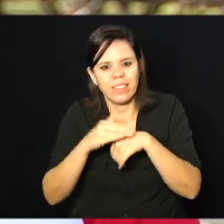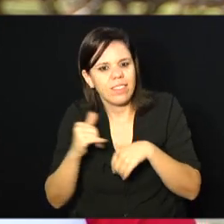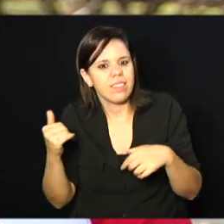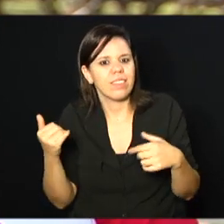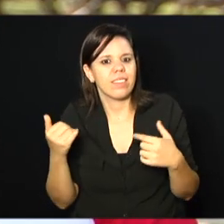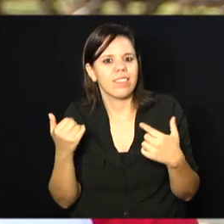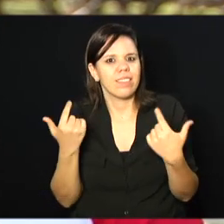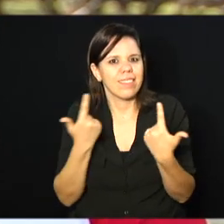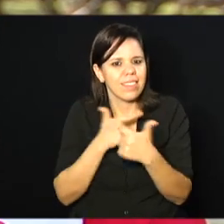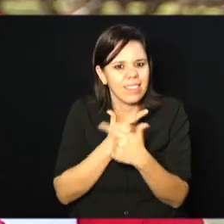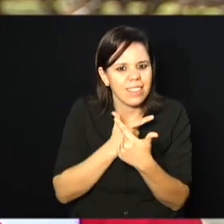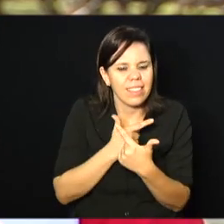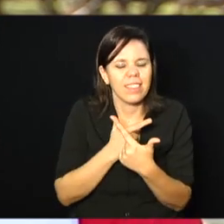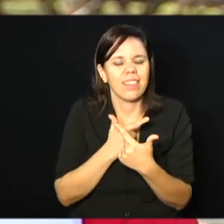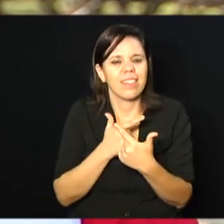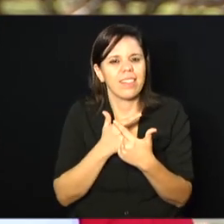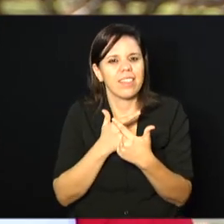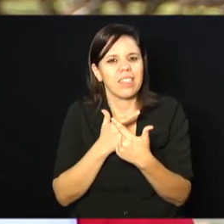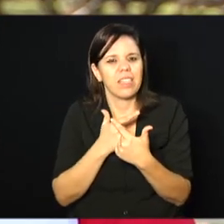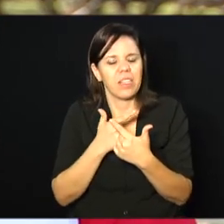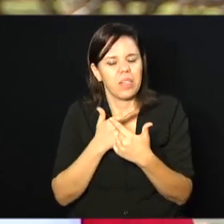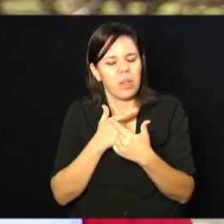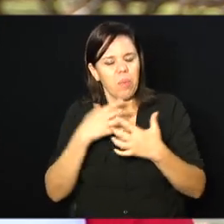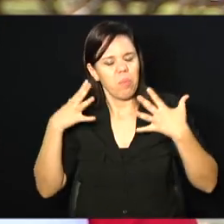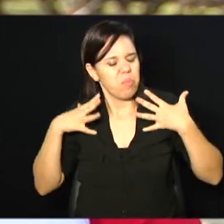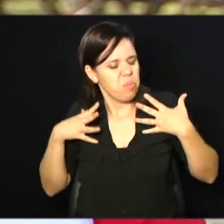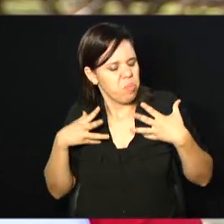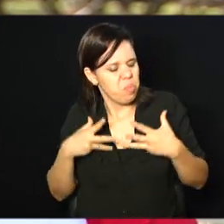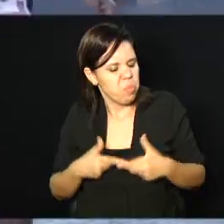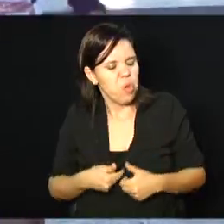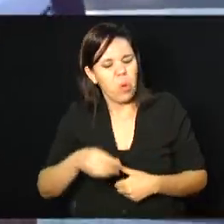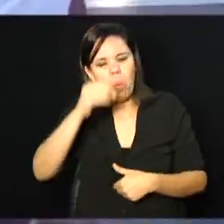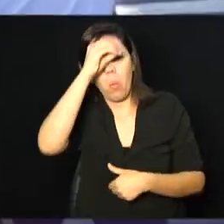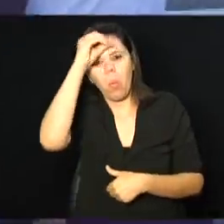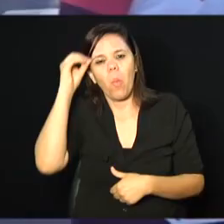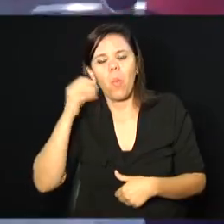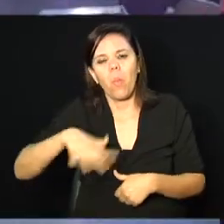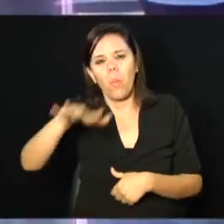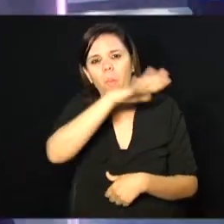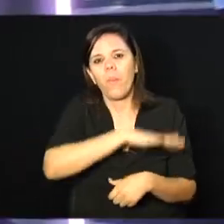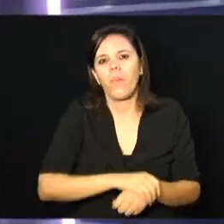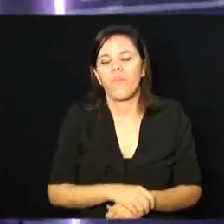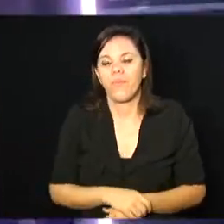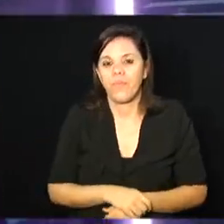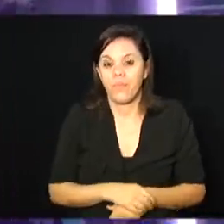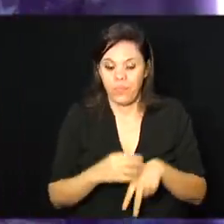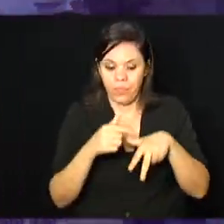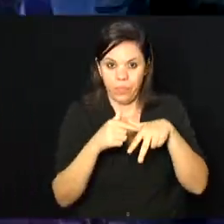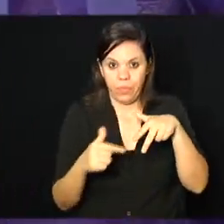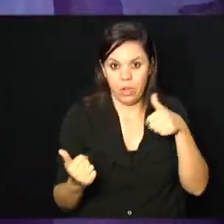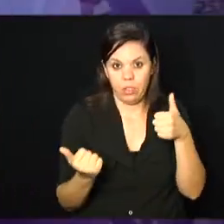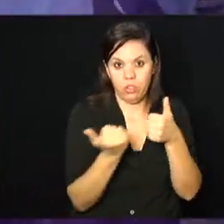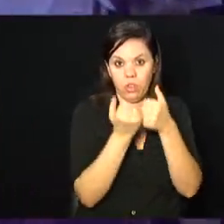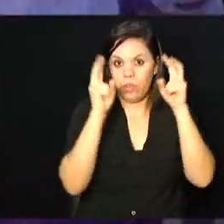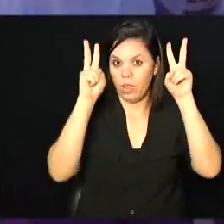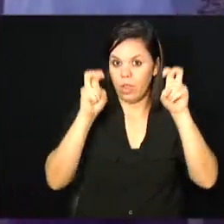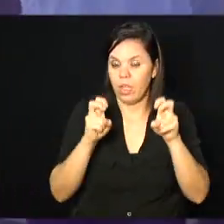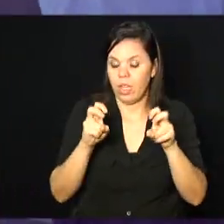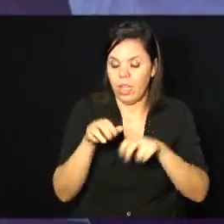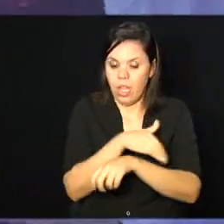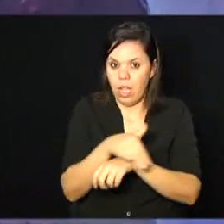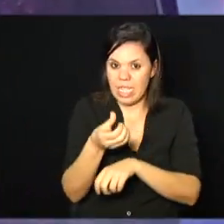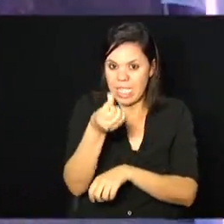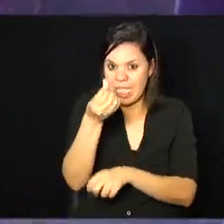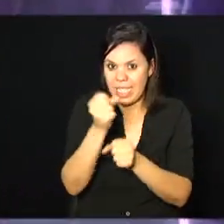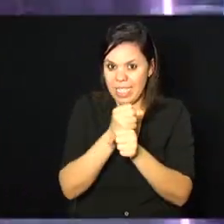é a pureza que tem neles. É tudo, em geral. É tudo. O Pernas de Aluguel está nas ruas há mais de seis anos.